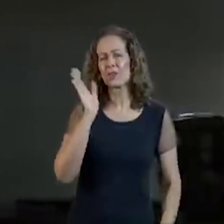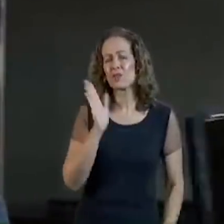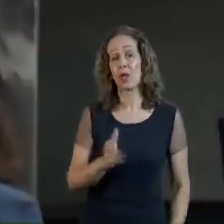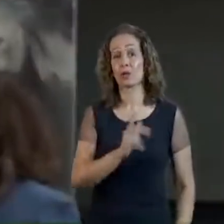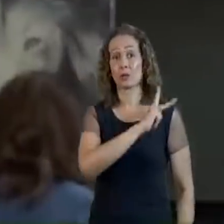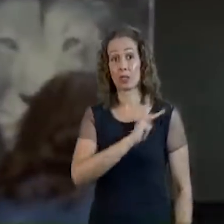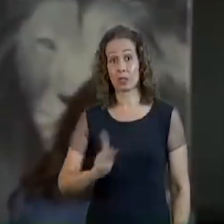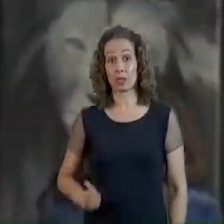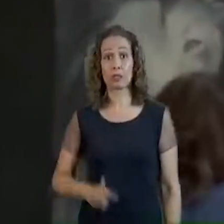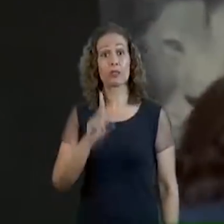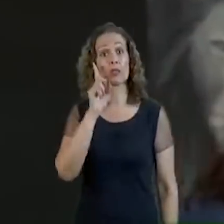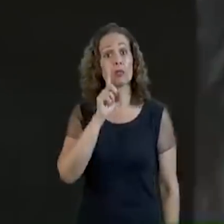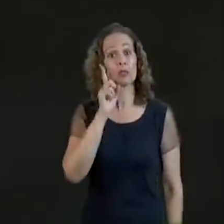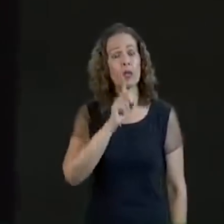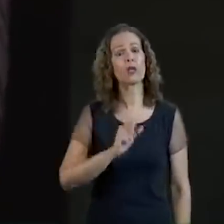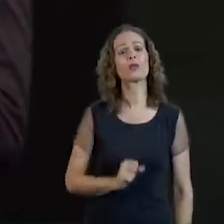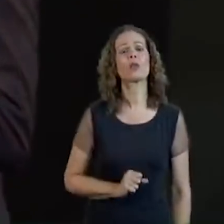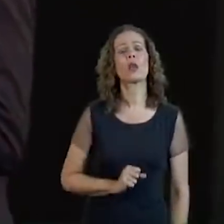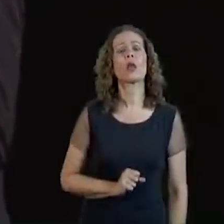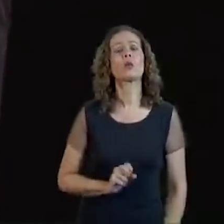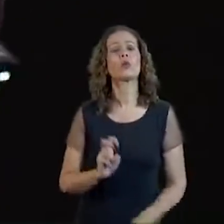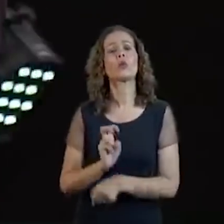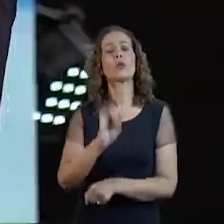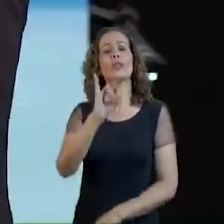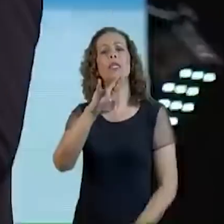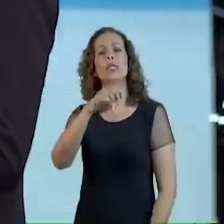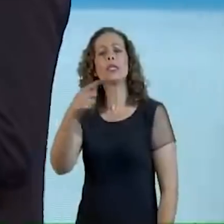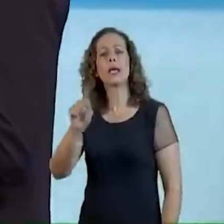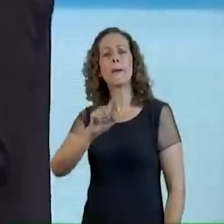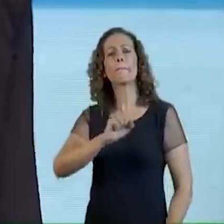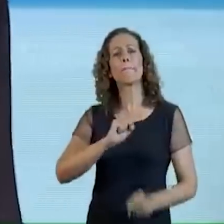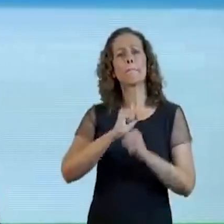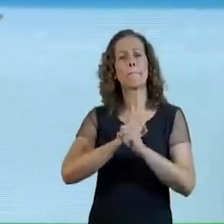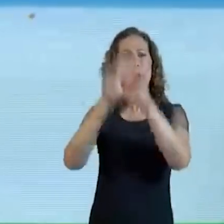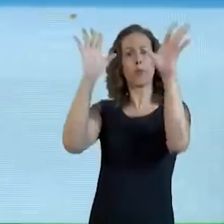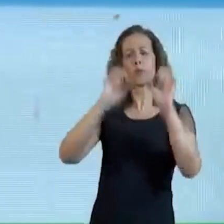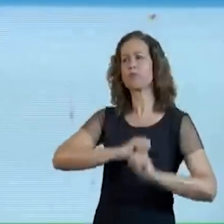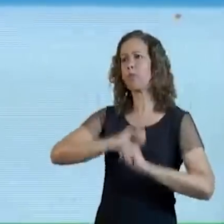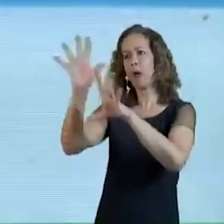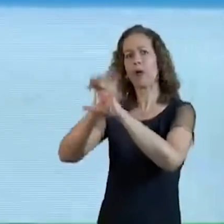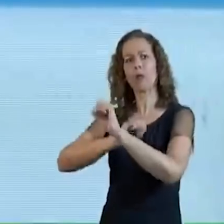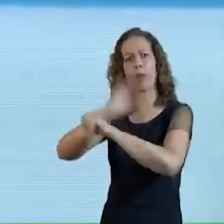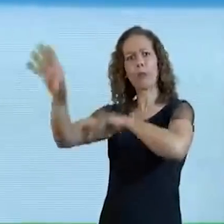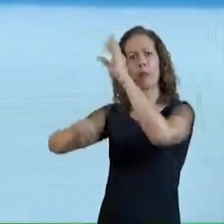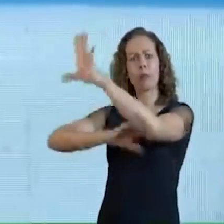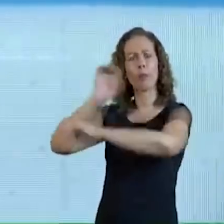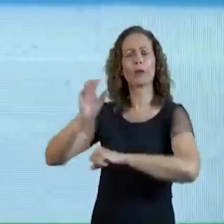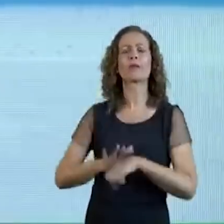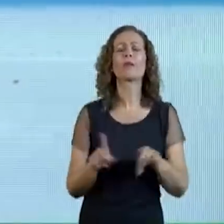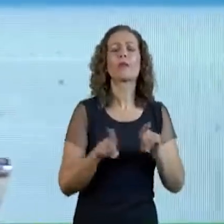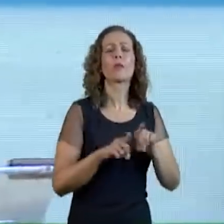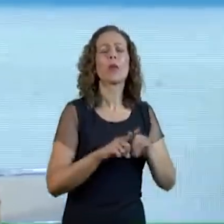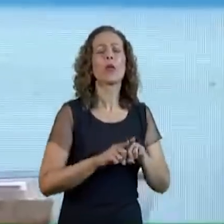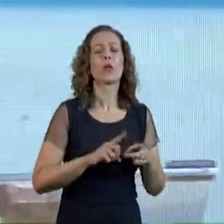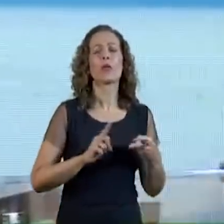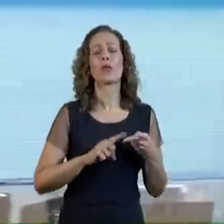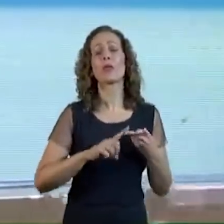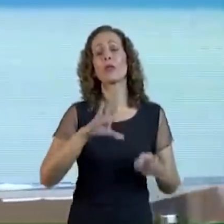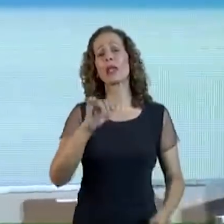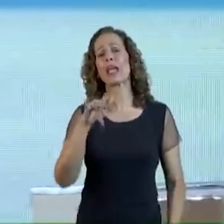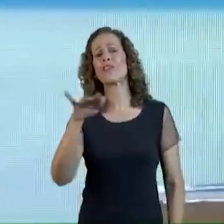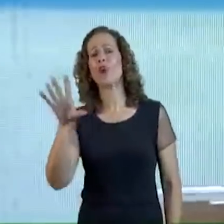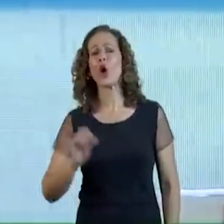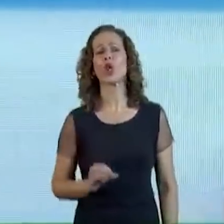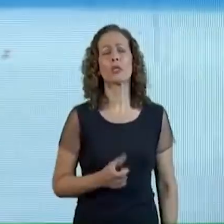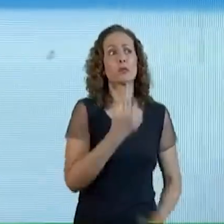O Irã jogou bomba no Trump O maior incêndio do mundo aconteceu na Califórnia É A pandemia começou